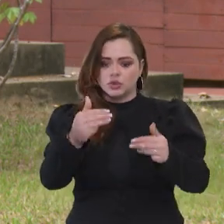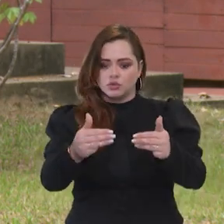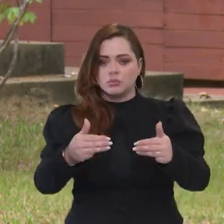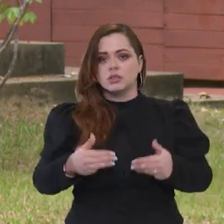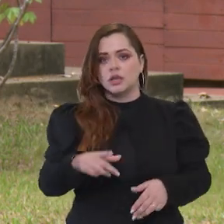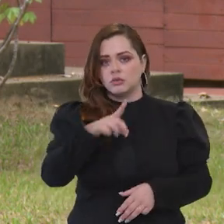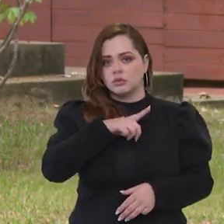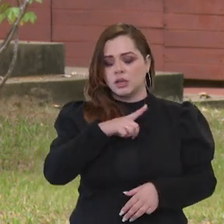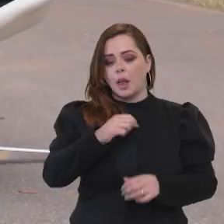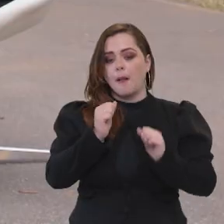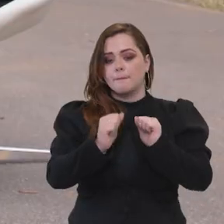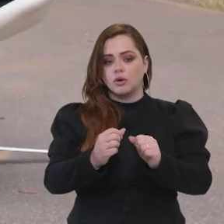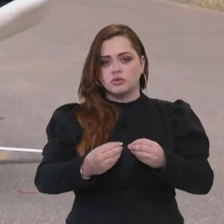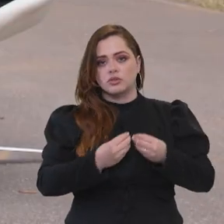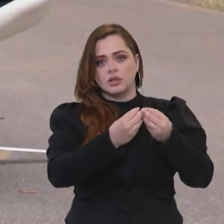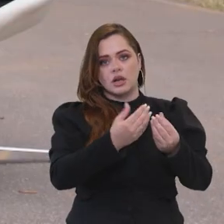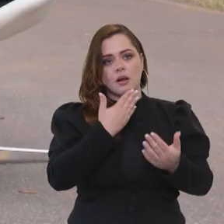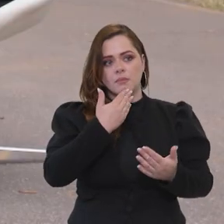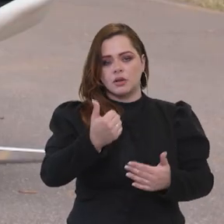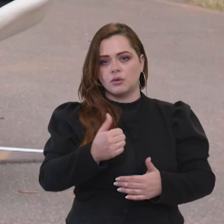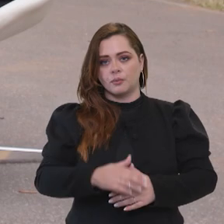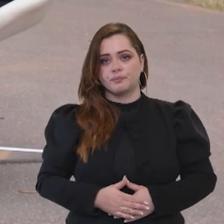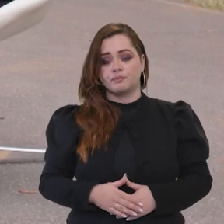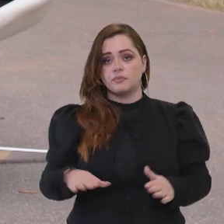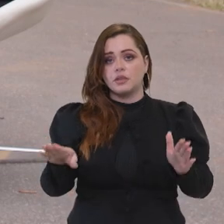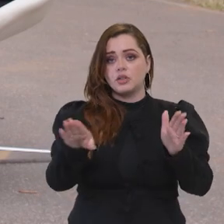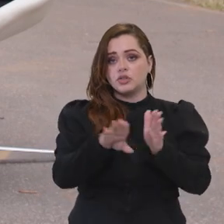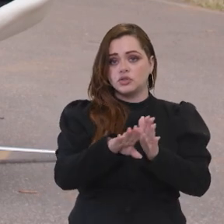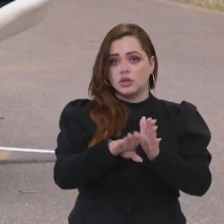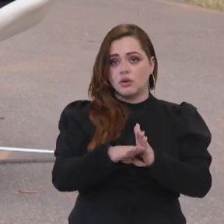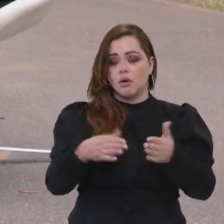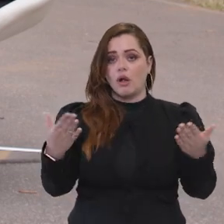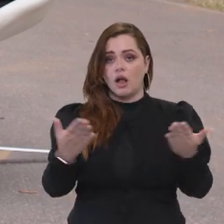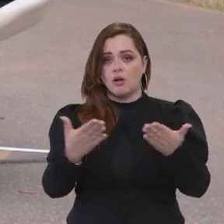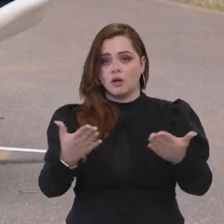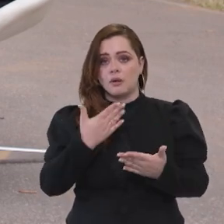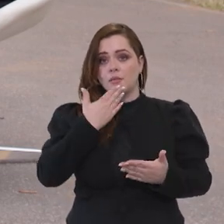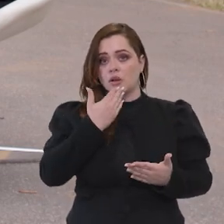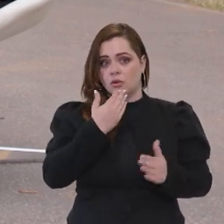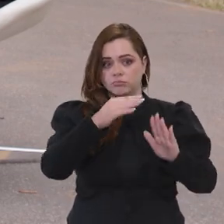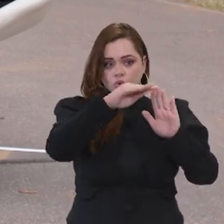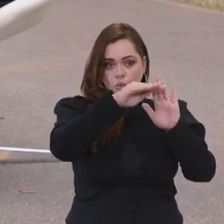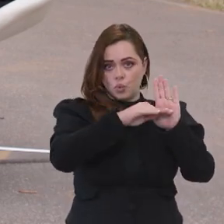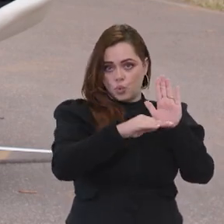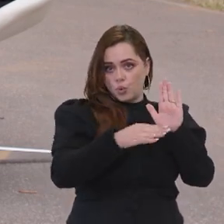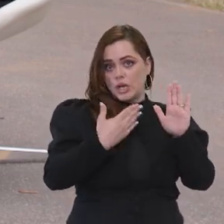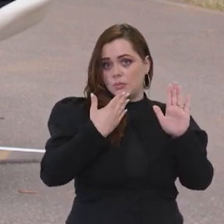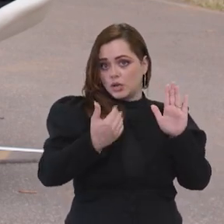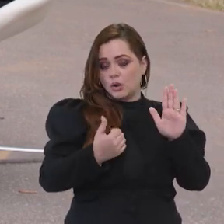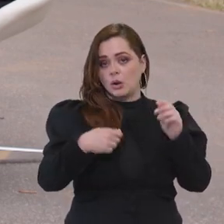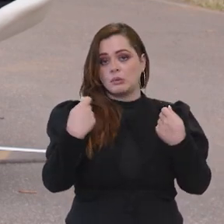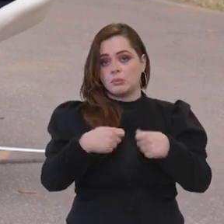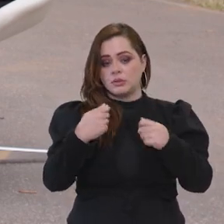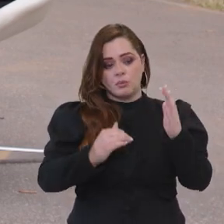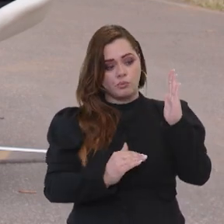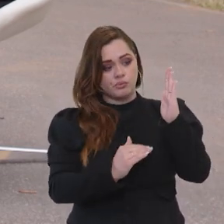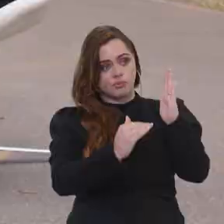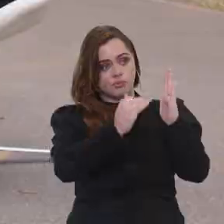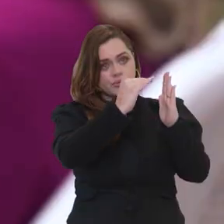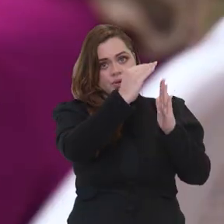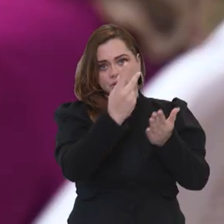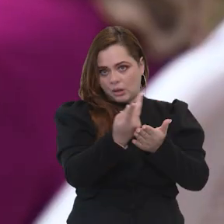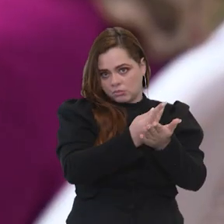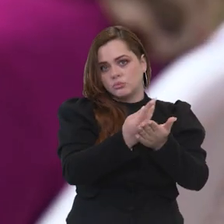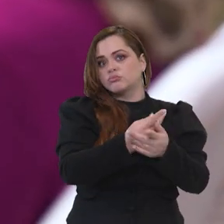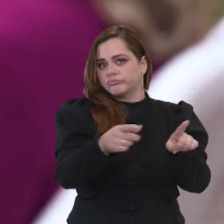tinha, e a gente pudesse entregar o Minha Casa Minha Vida Melhor. E chegou ele agora melhor e novas regras que devem aumentar a procura